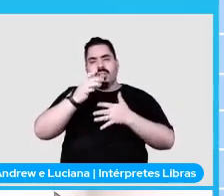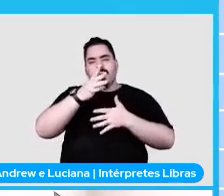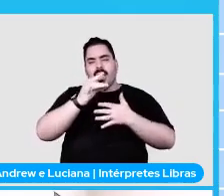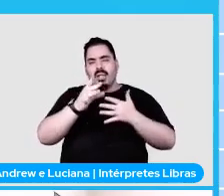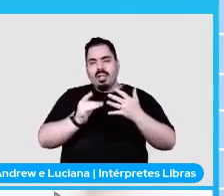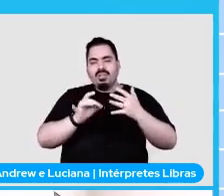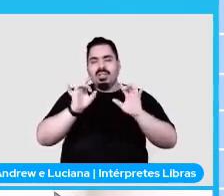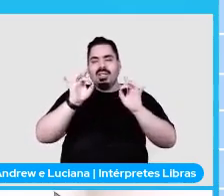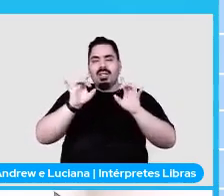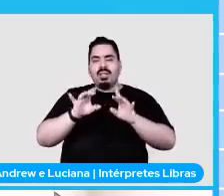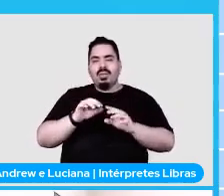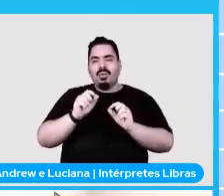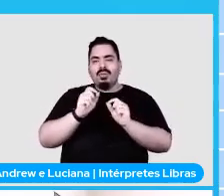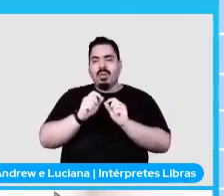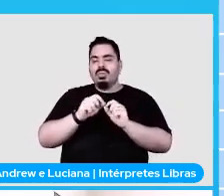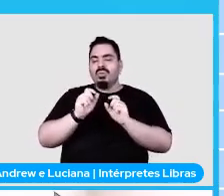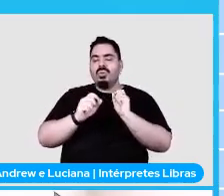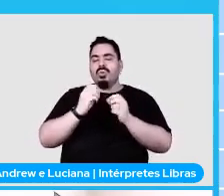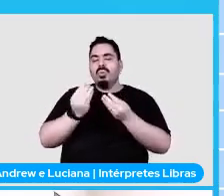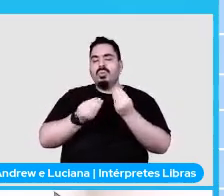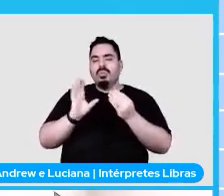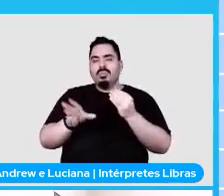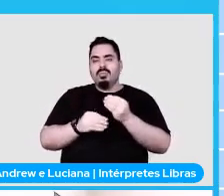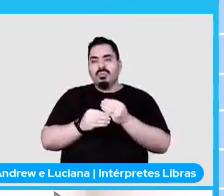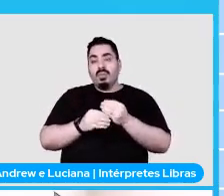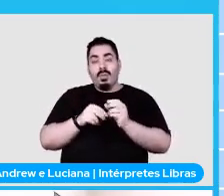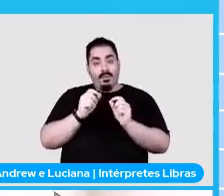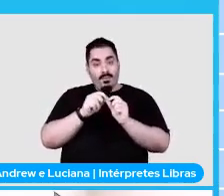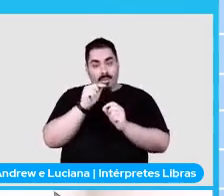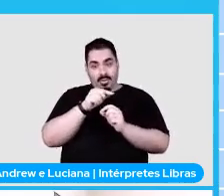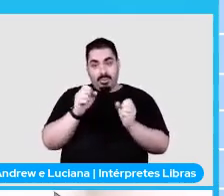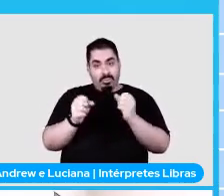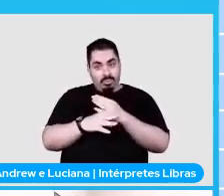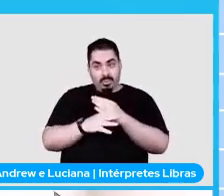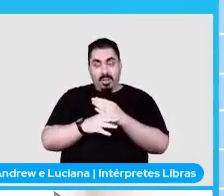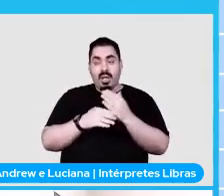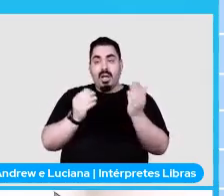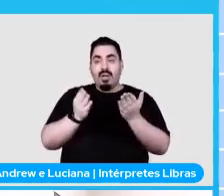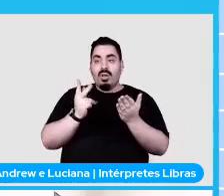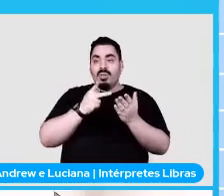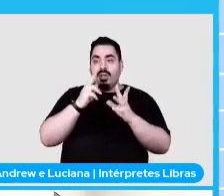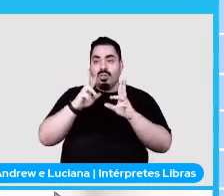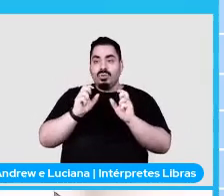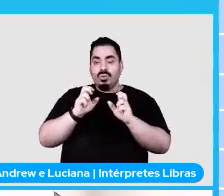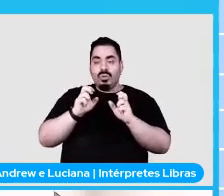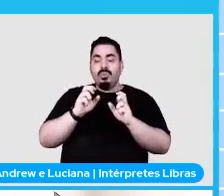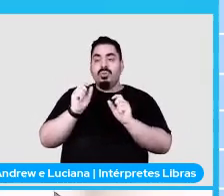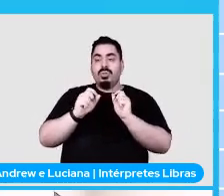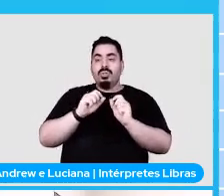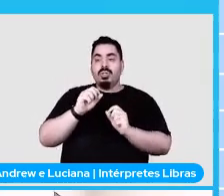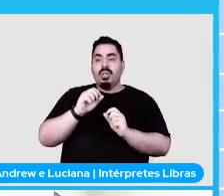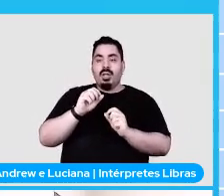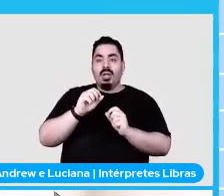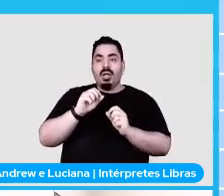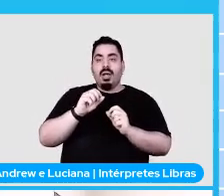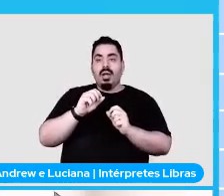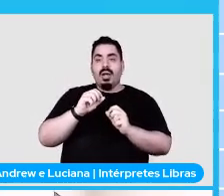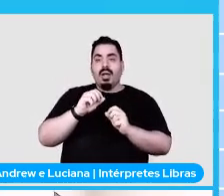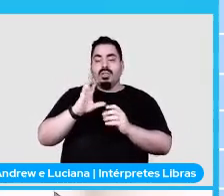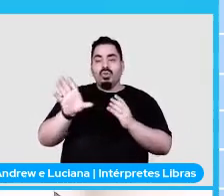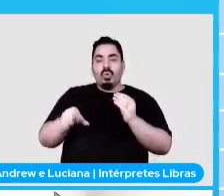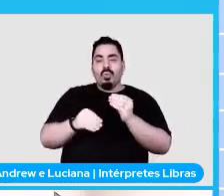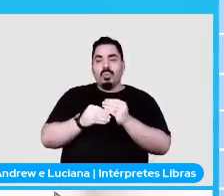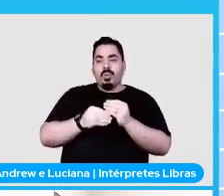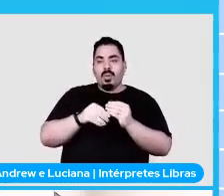implementa. Feito isso, agora vamos falar das extensions. Assim como as apps de Angular, que tu consegue